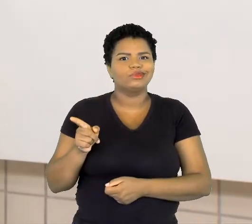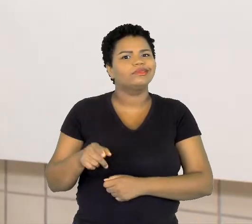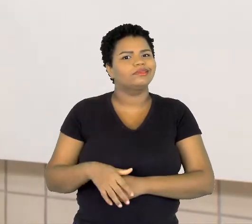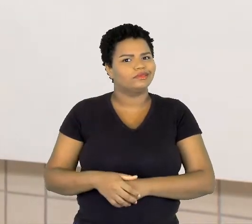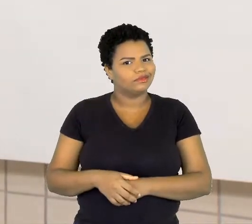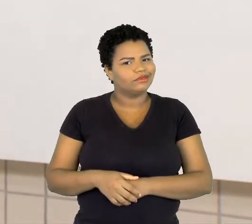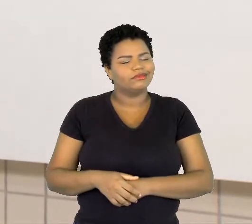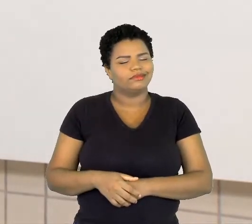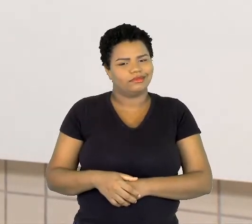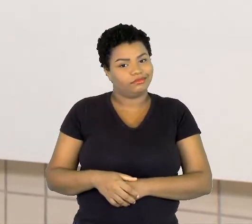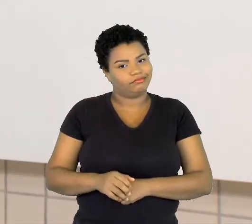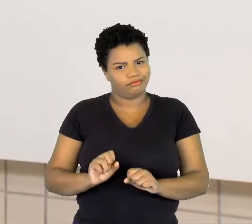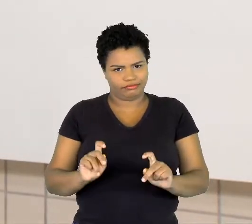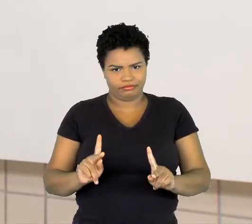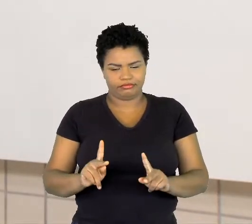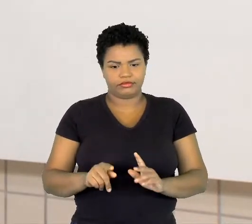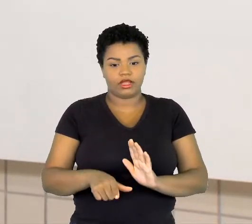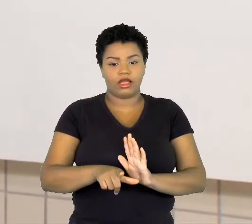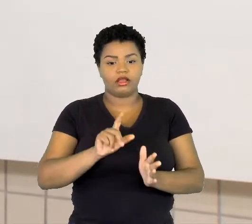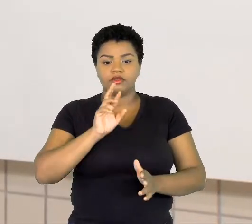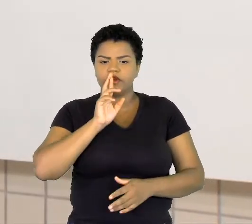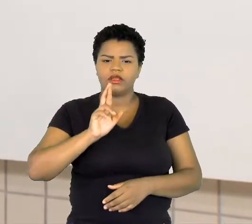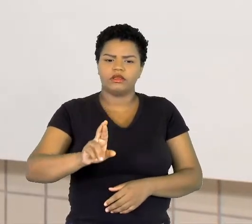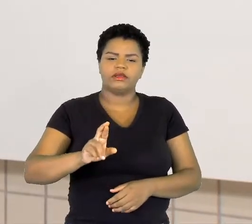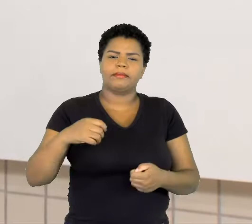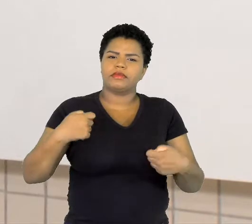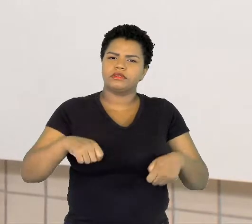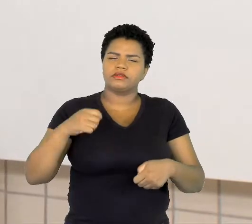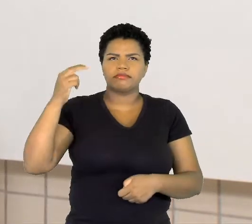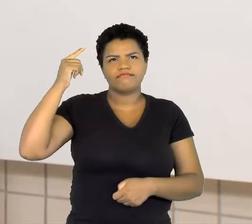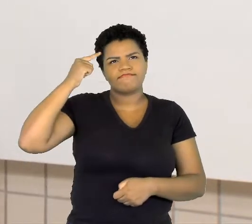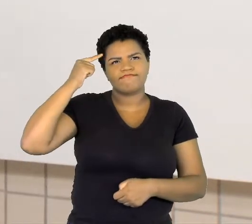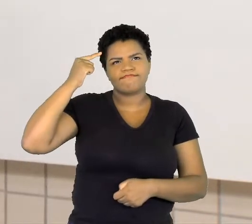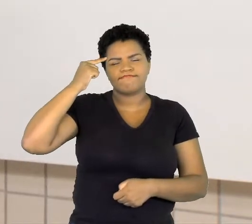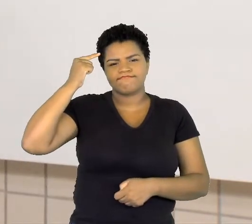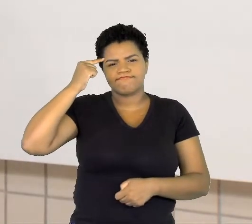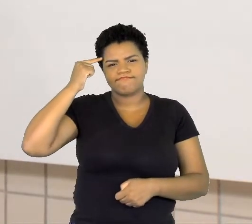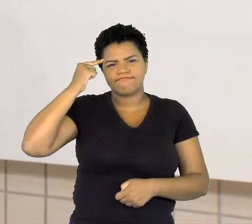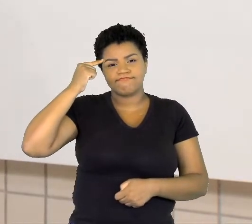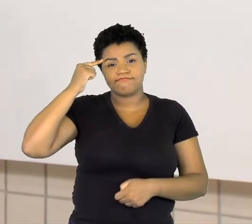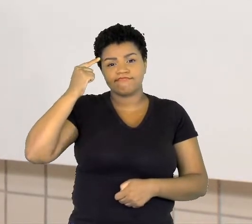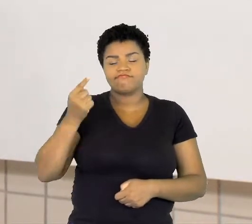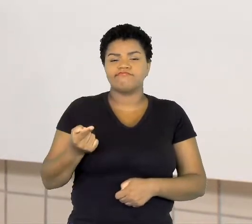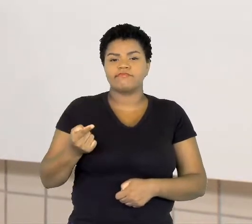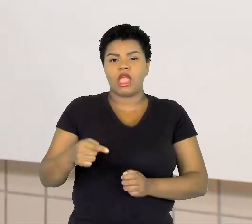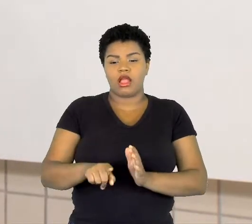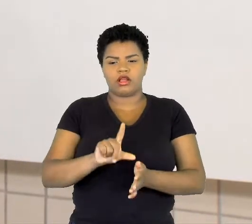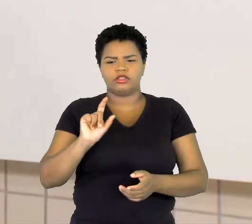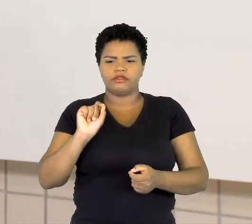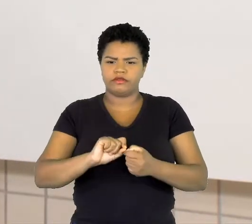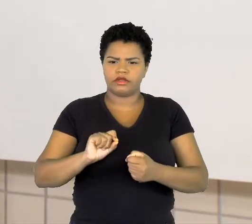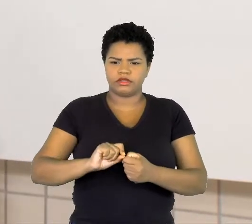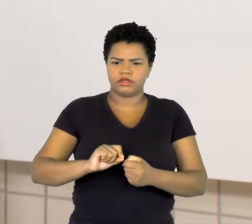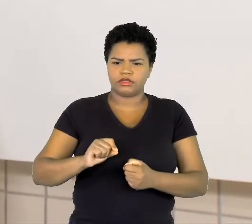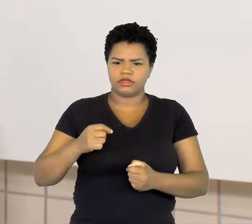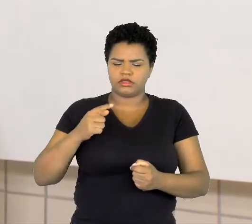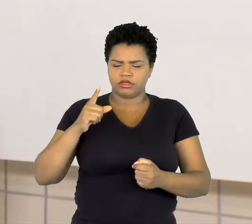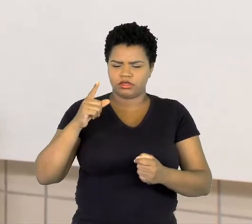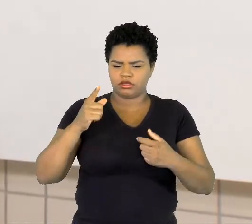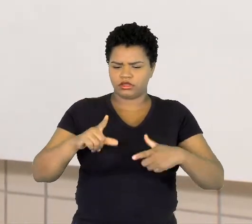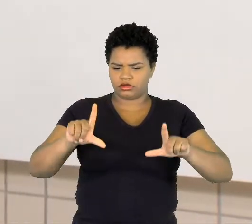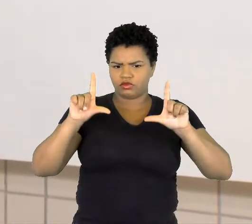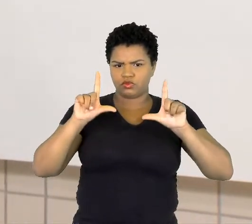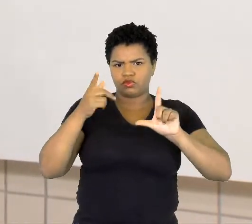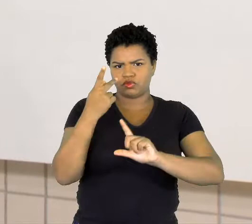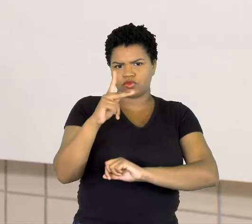Então, antes de dar essa resposta, você deve pensar. Antes de você fazer o seu cartaz, o que é você primeiro